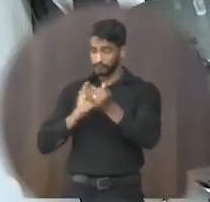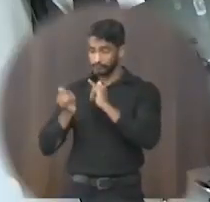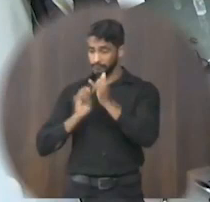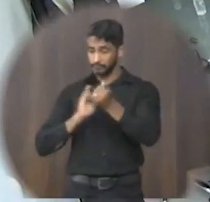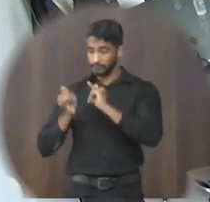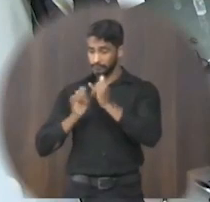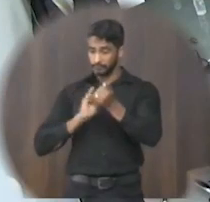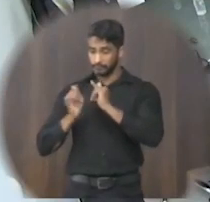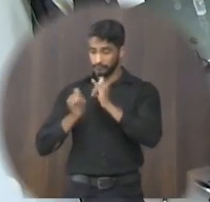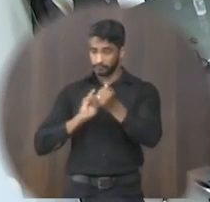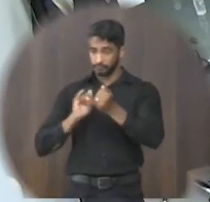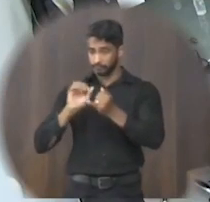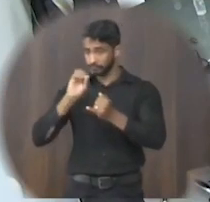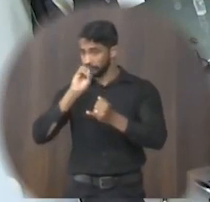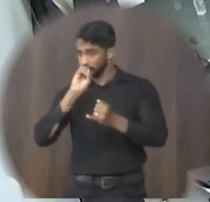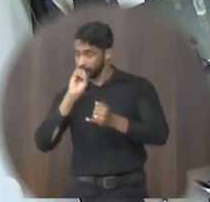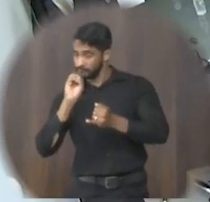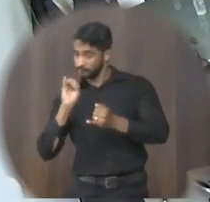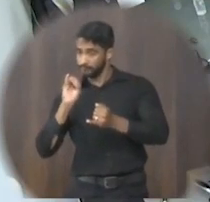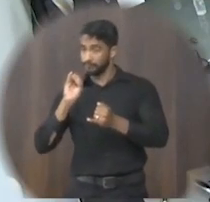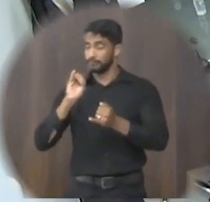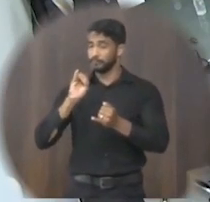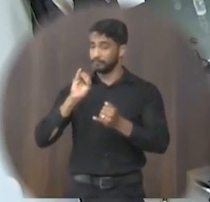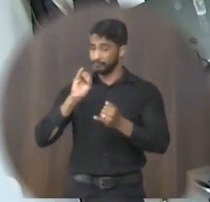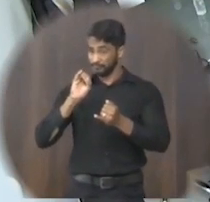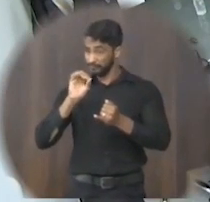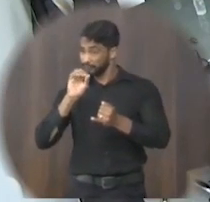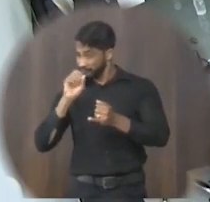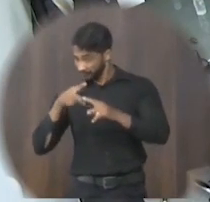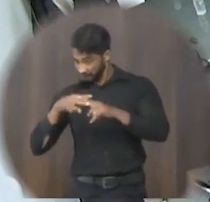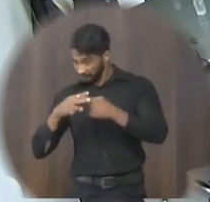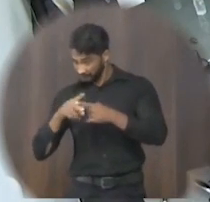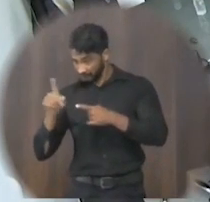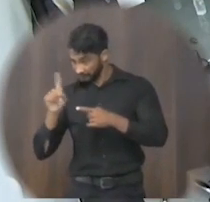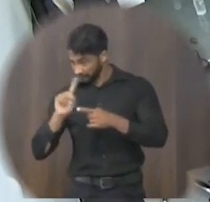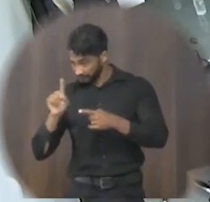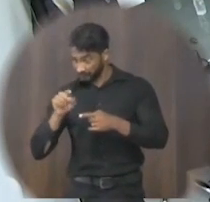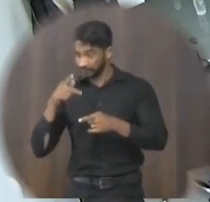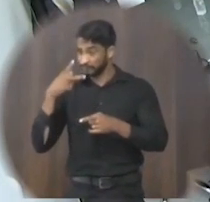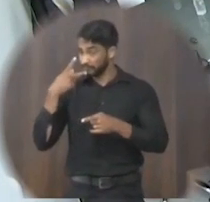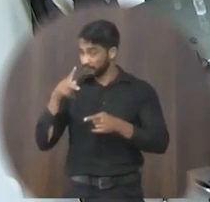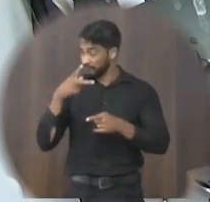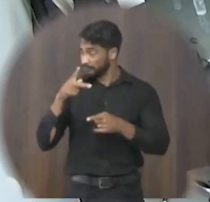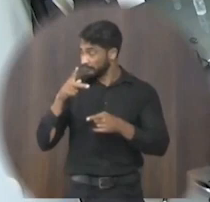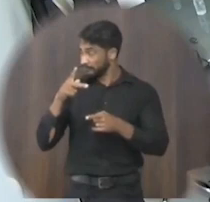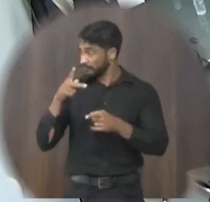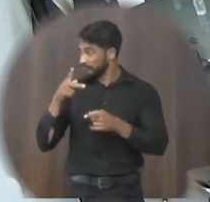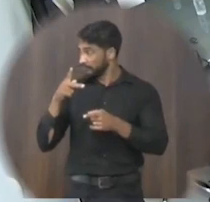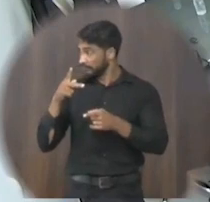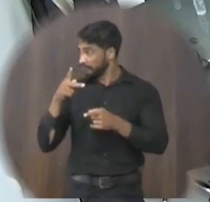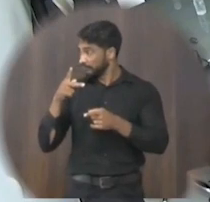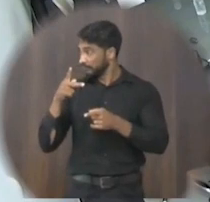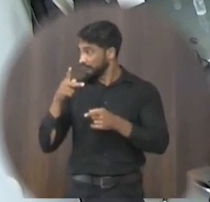se o caso não for resolvido eles vão